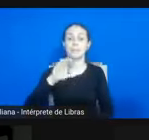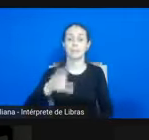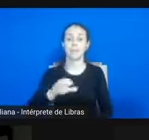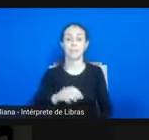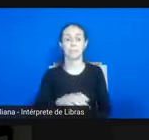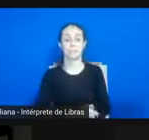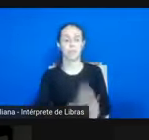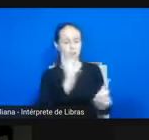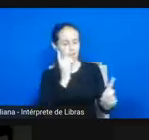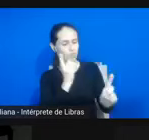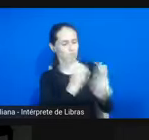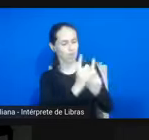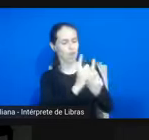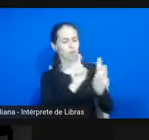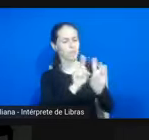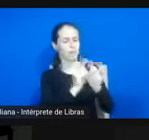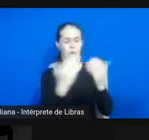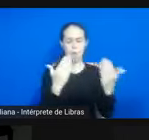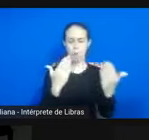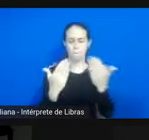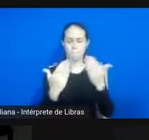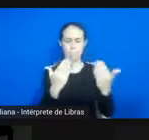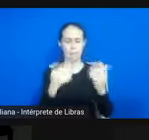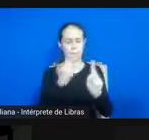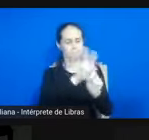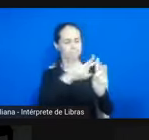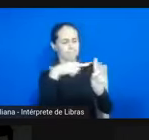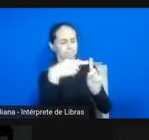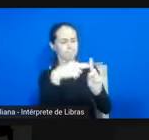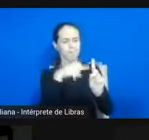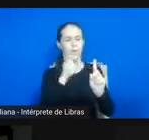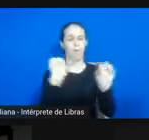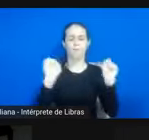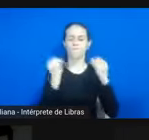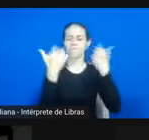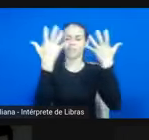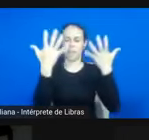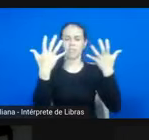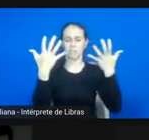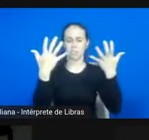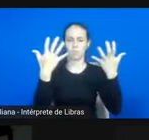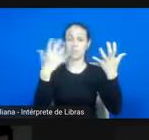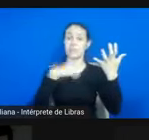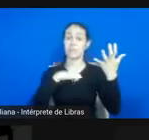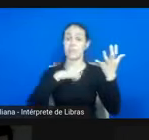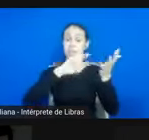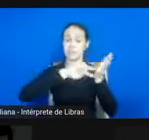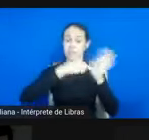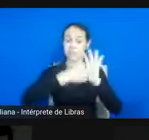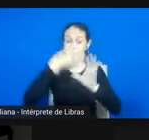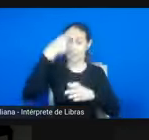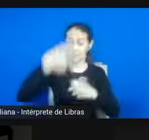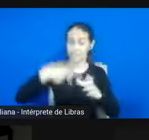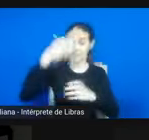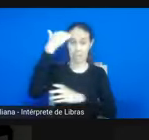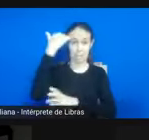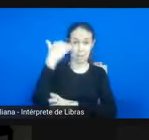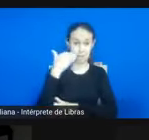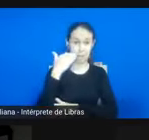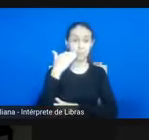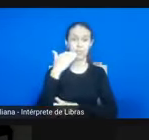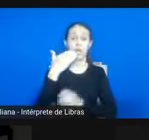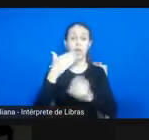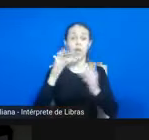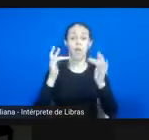comparar pontos de vista em relação a eventos significativos do local em que vive, aspectos relacionados às condições sociais